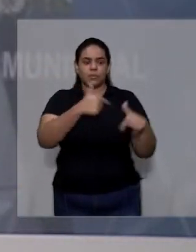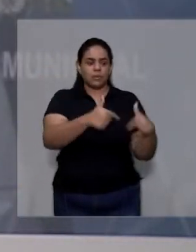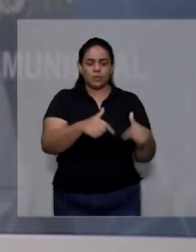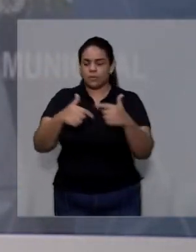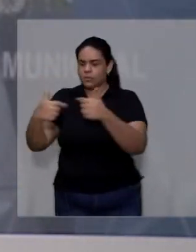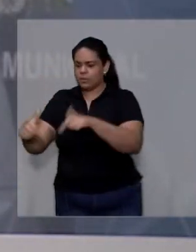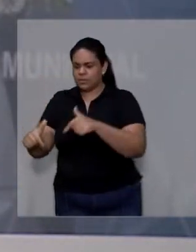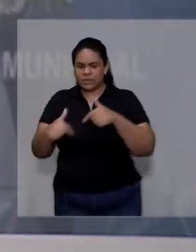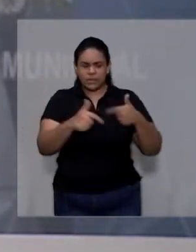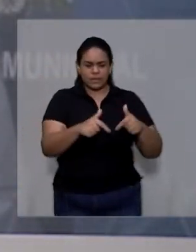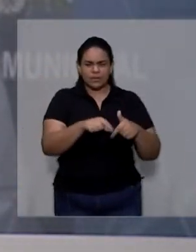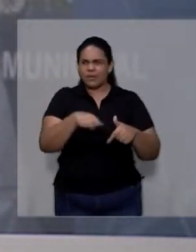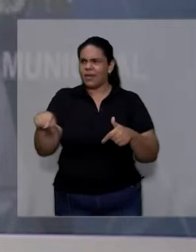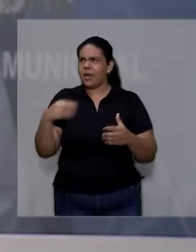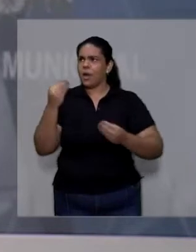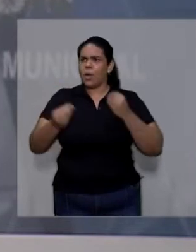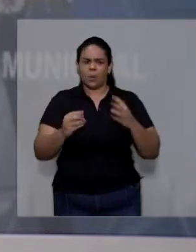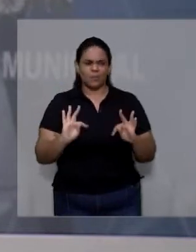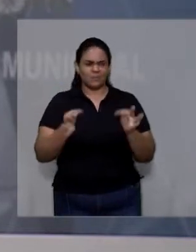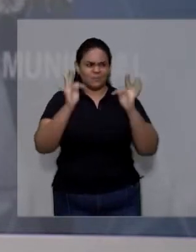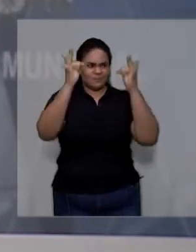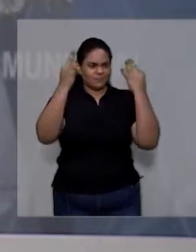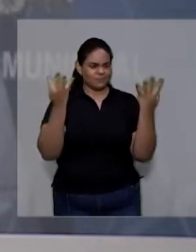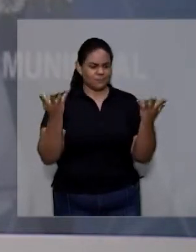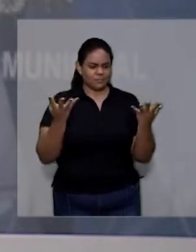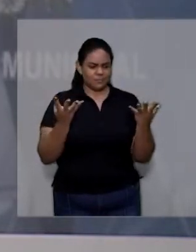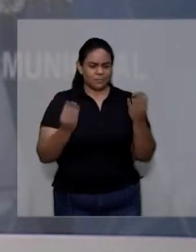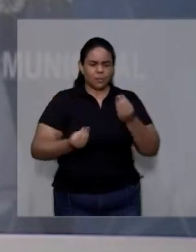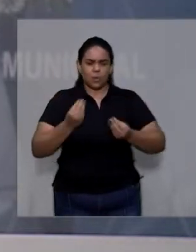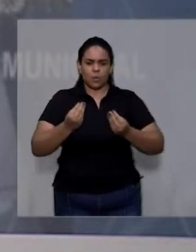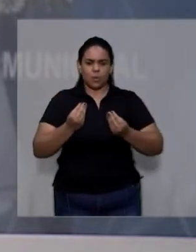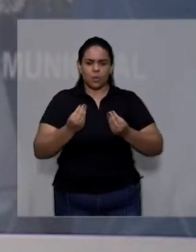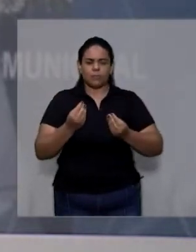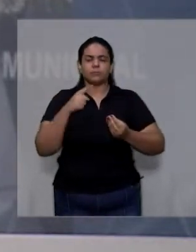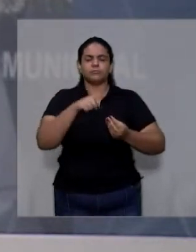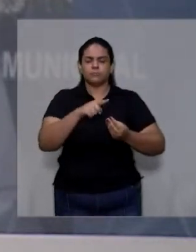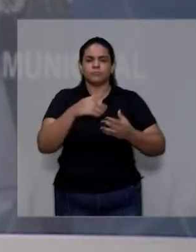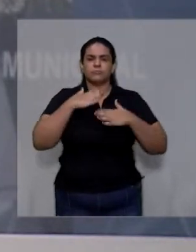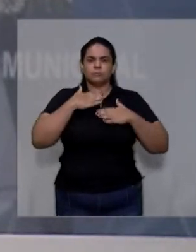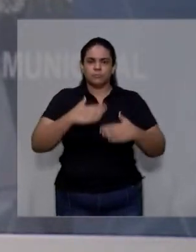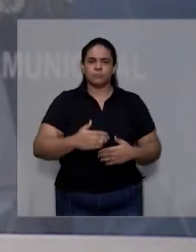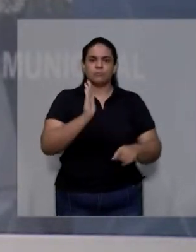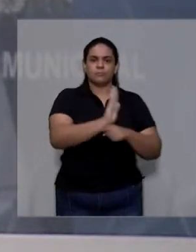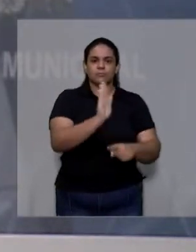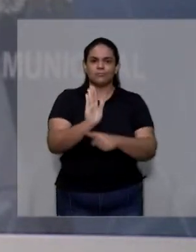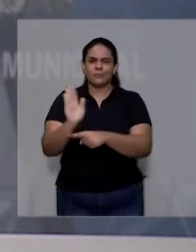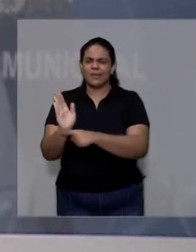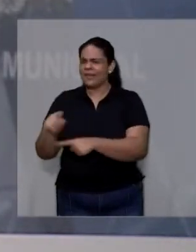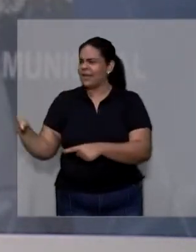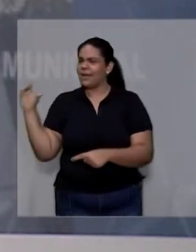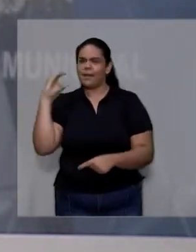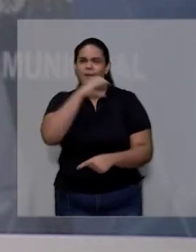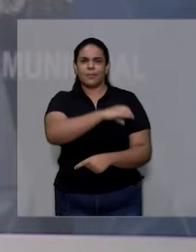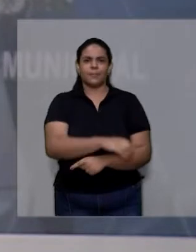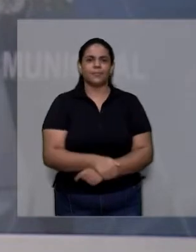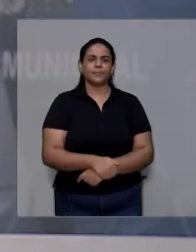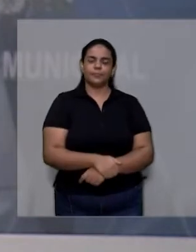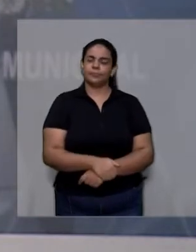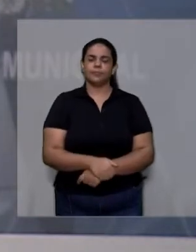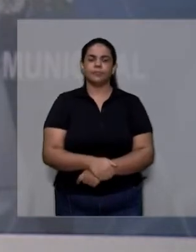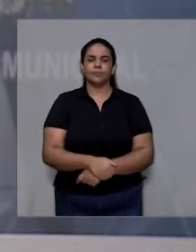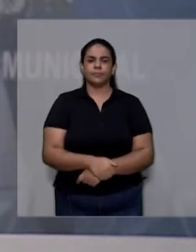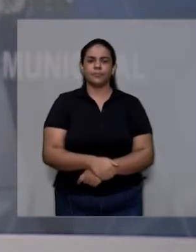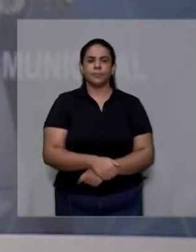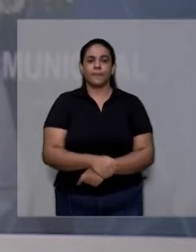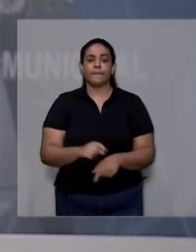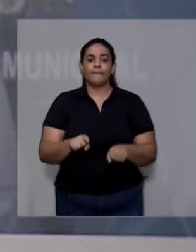novos aparelhos. Mudou-se o fluxo de rotina de trabalhos e tudo com uma rapidez impressionante, acima de tudo com a colaboração